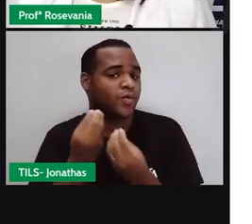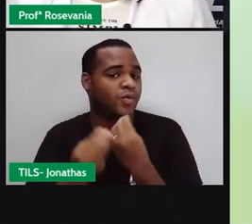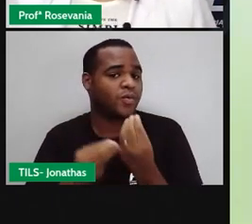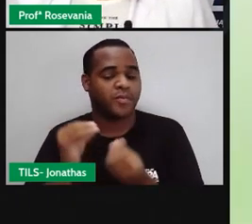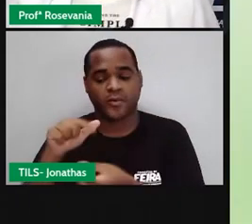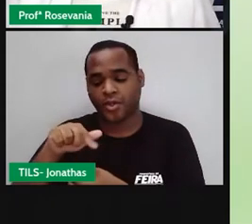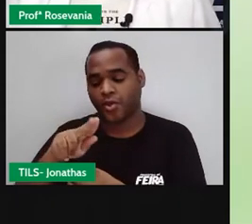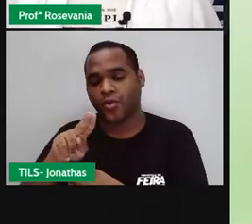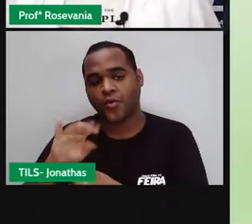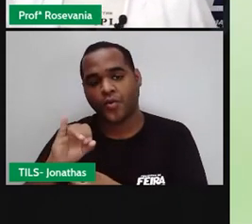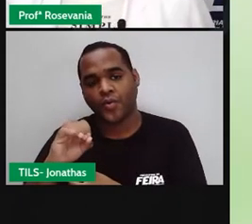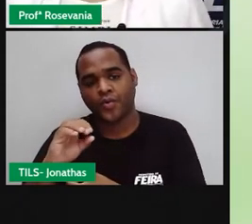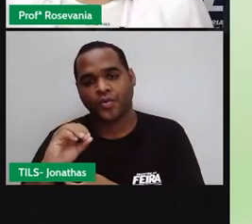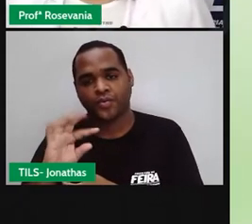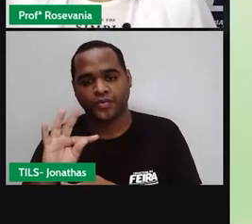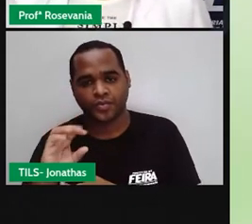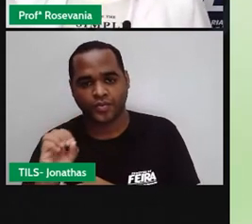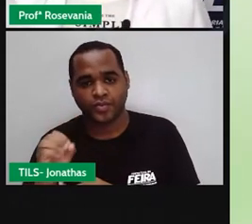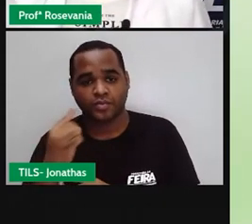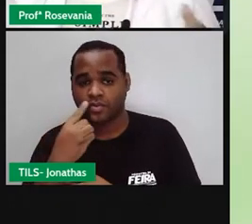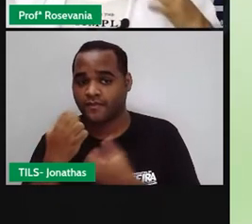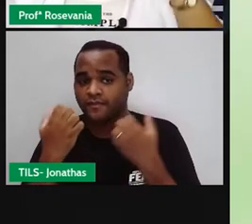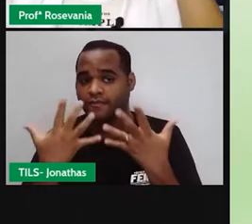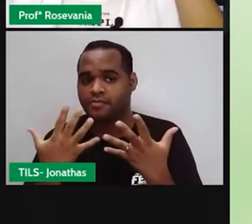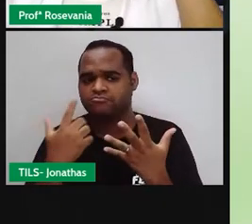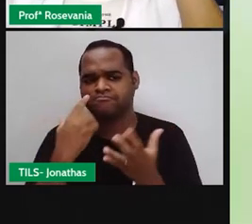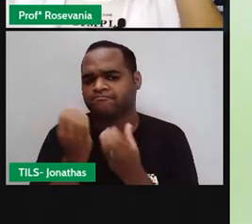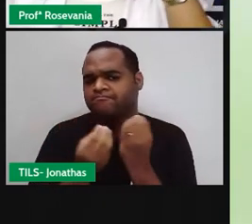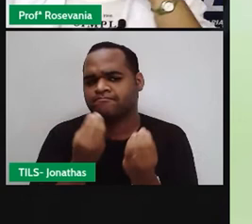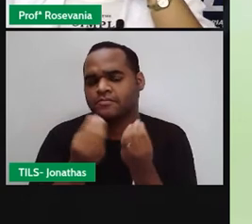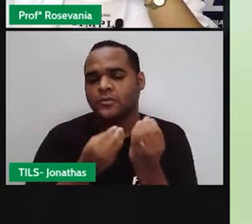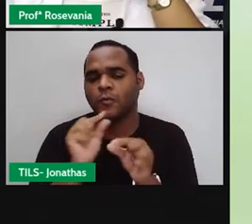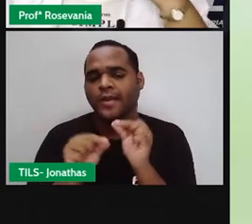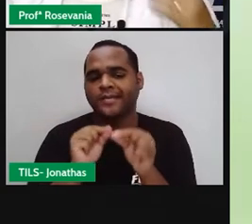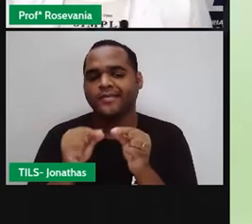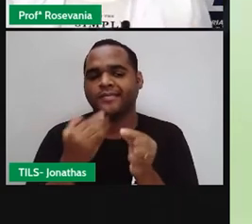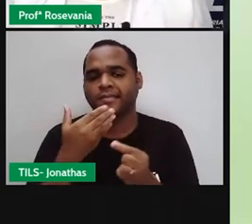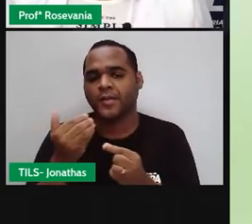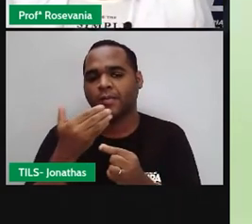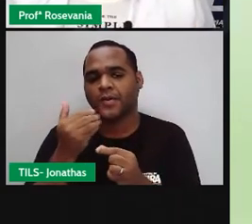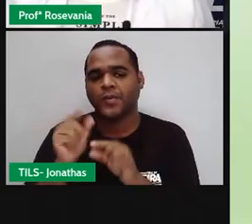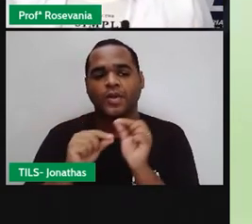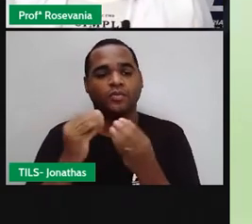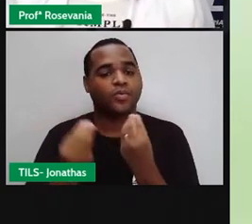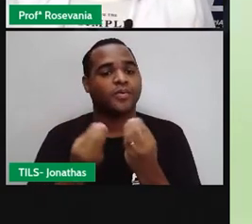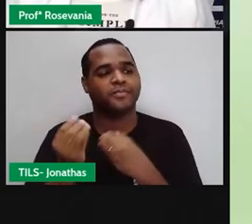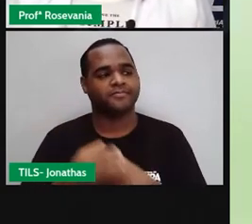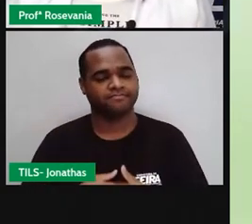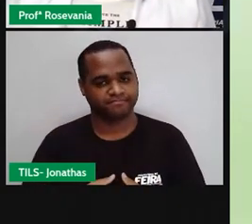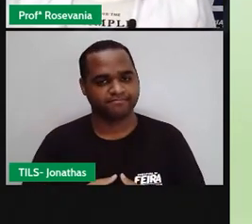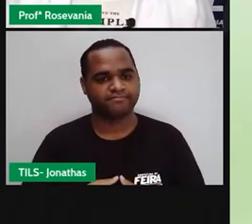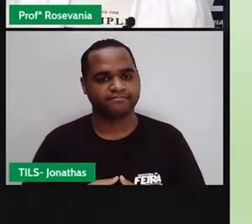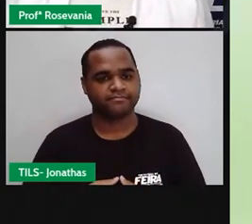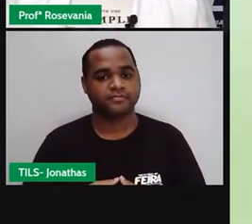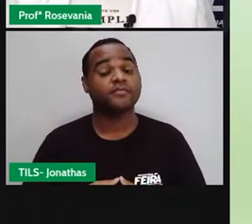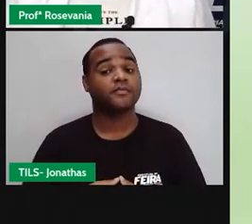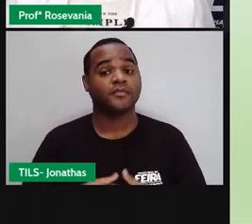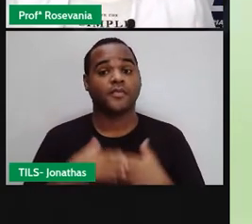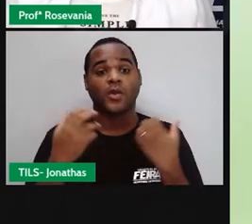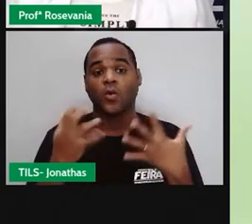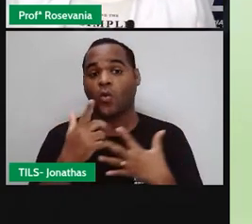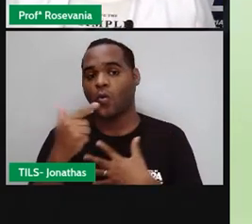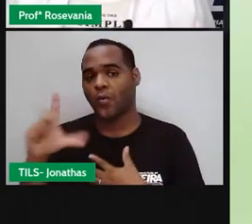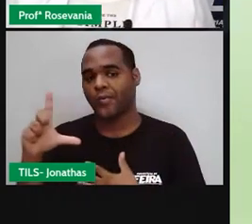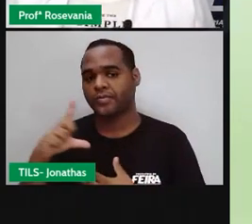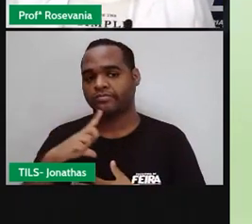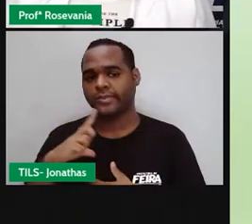que outro, né, referente a isso, para poder, né, se melhorar. Outro fator que vai ajudar a contribuir, que nós já até falamos